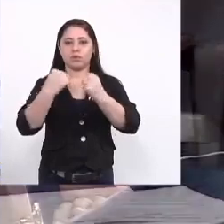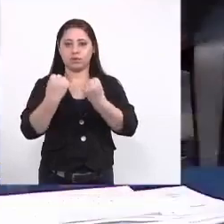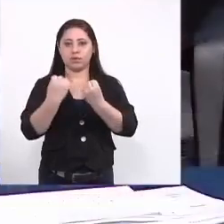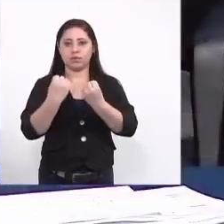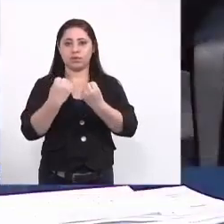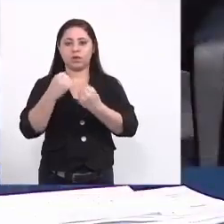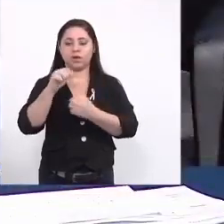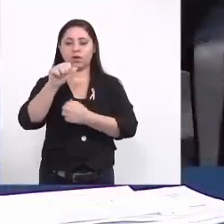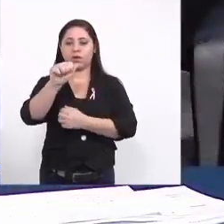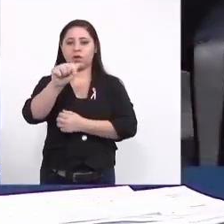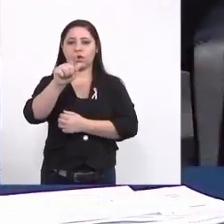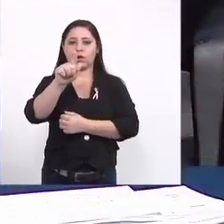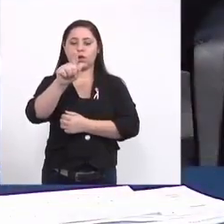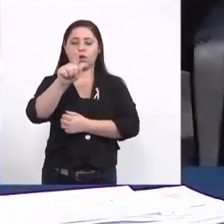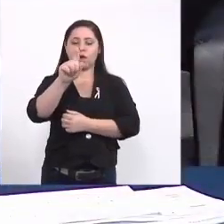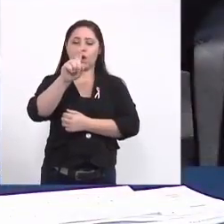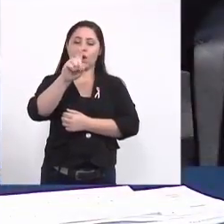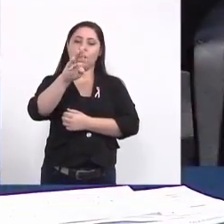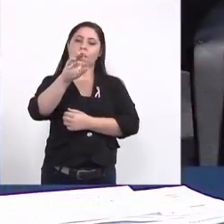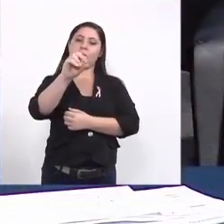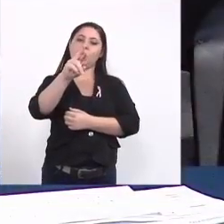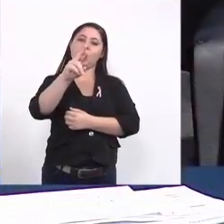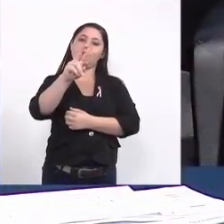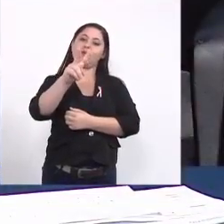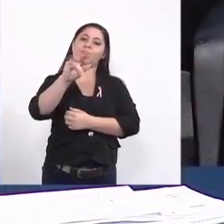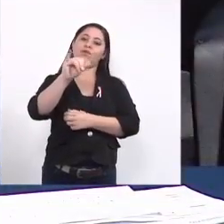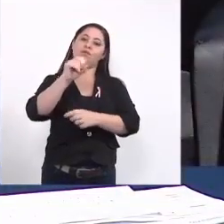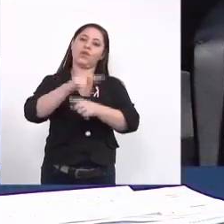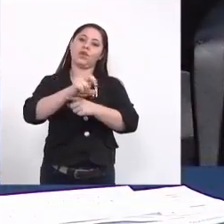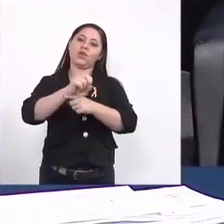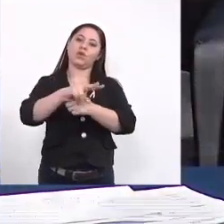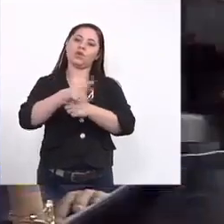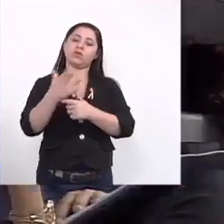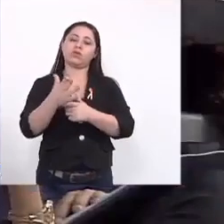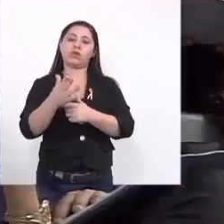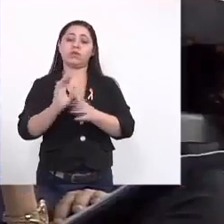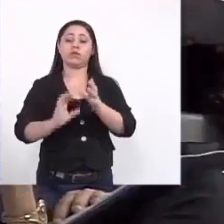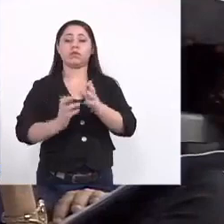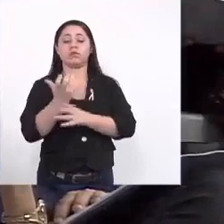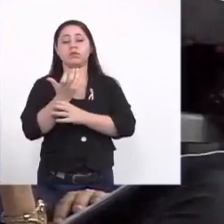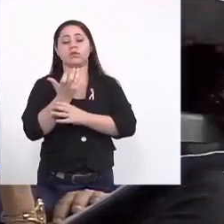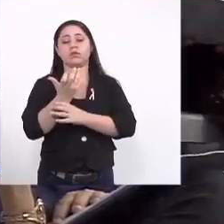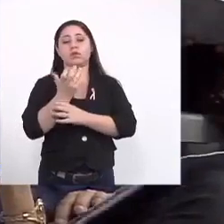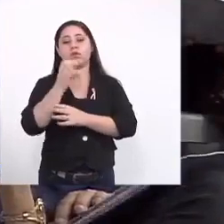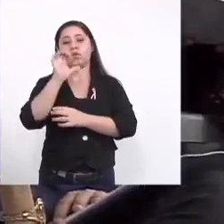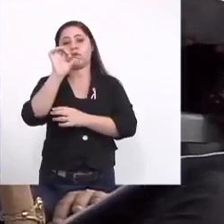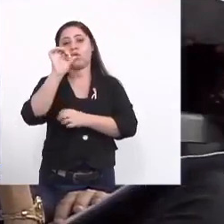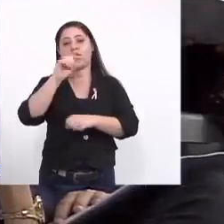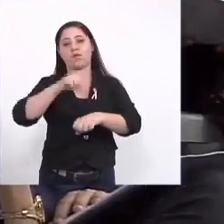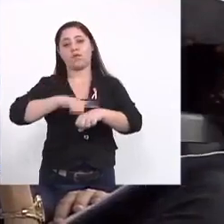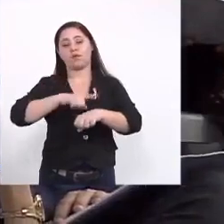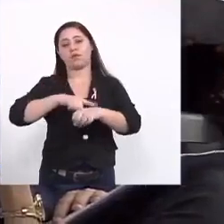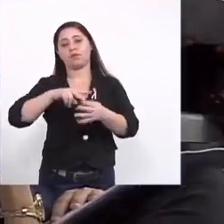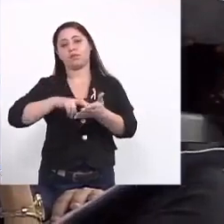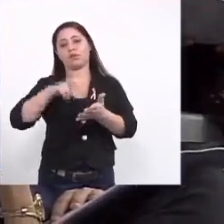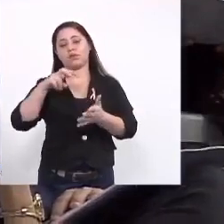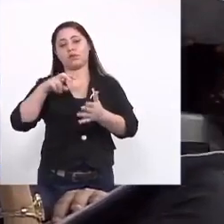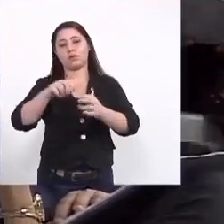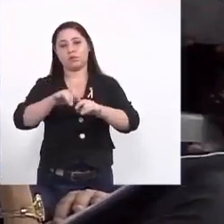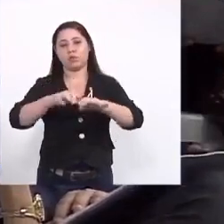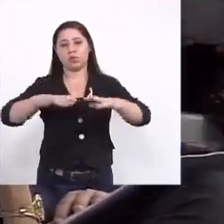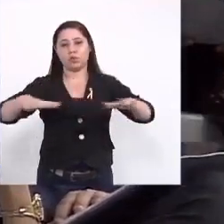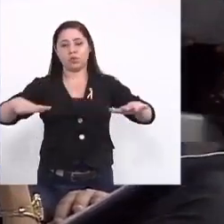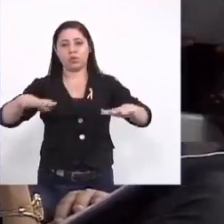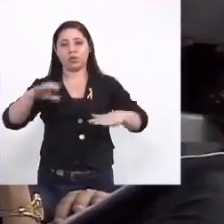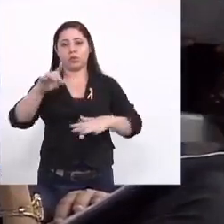arboviroses vai ser realizado às nove horas no auditório da